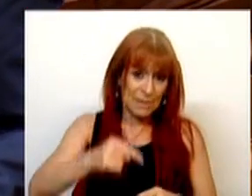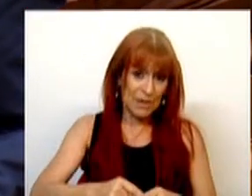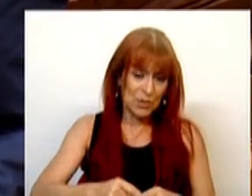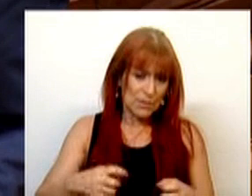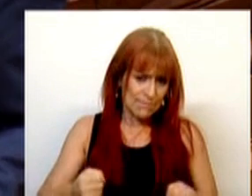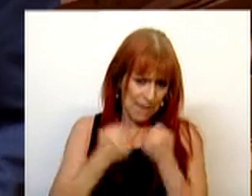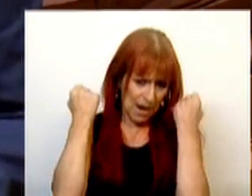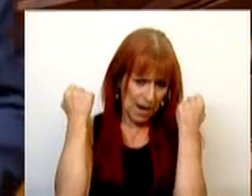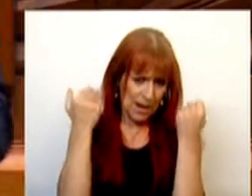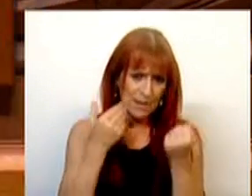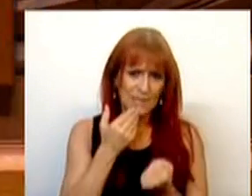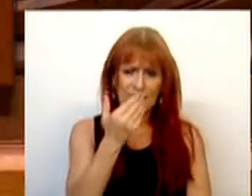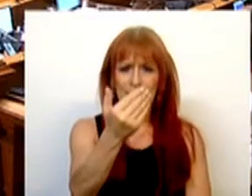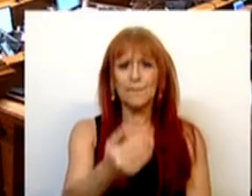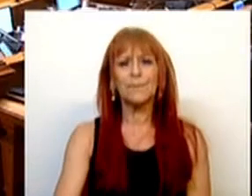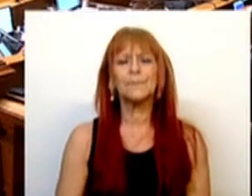desafiantes. Muito obrigado.